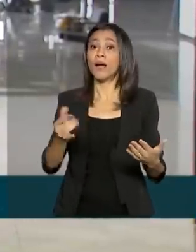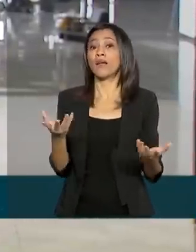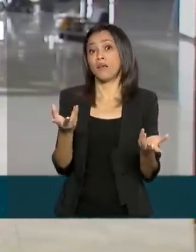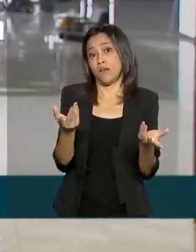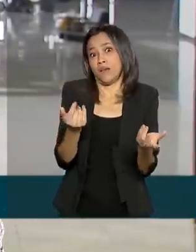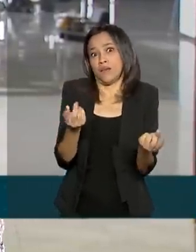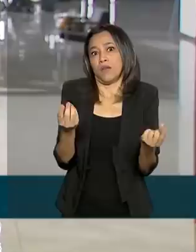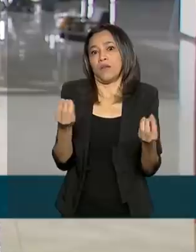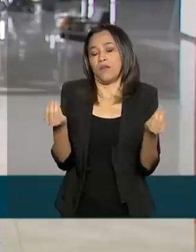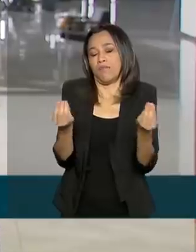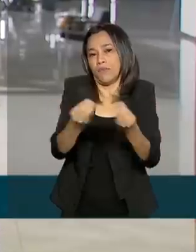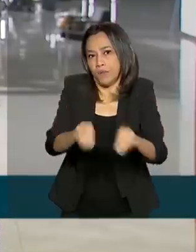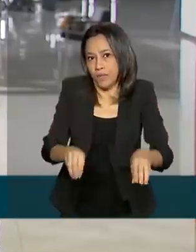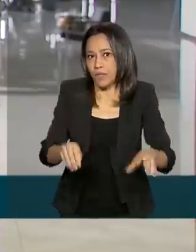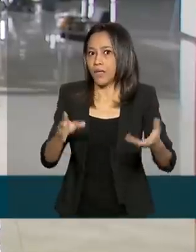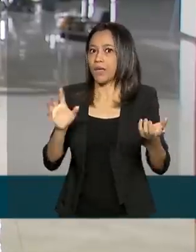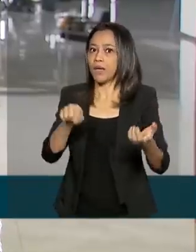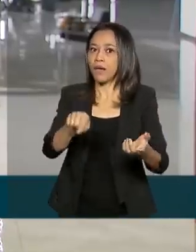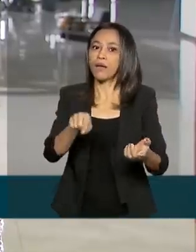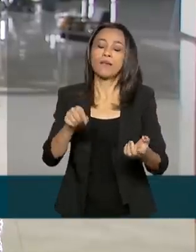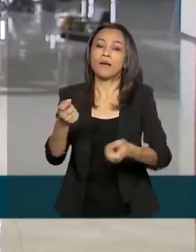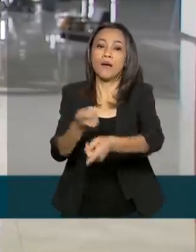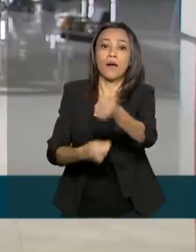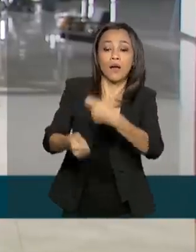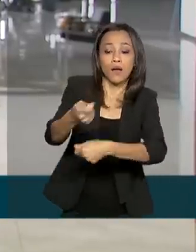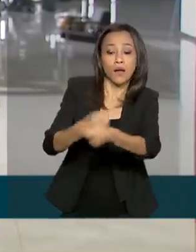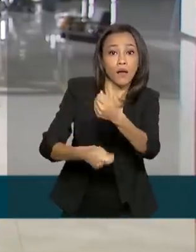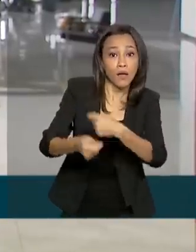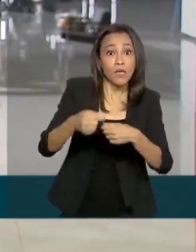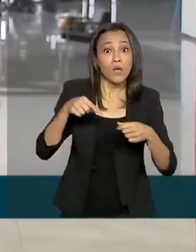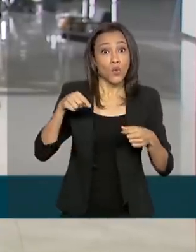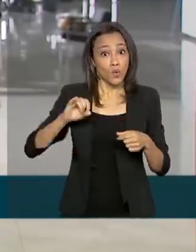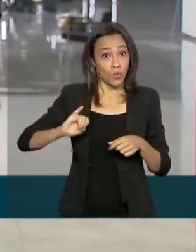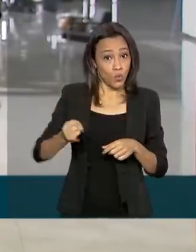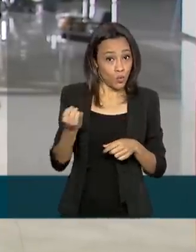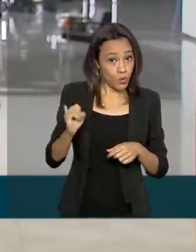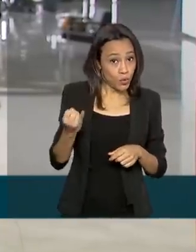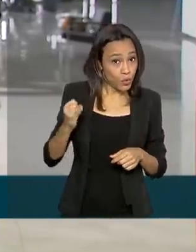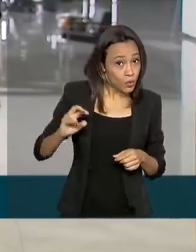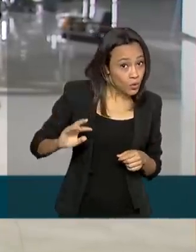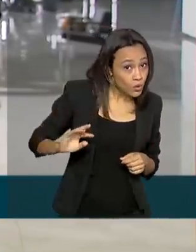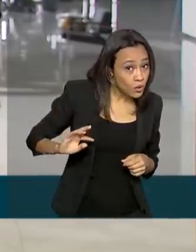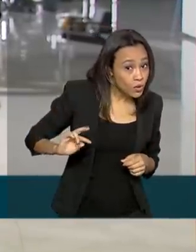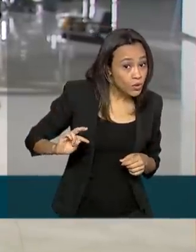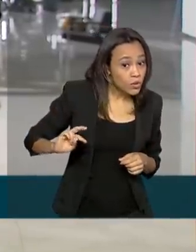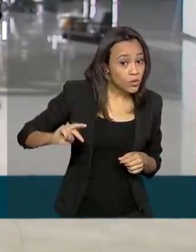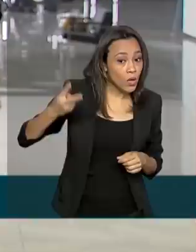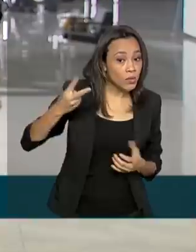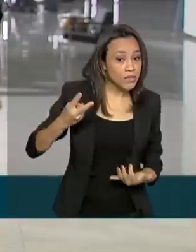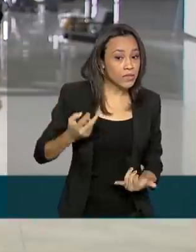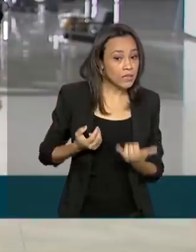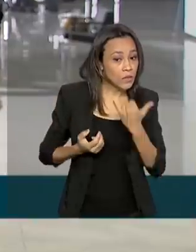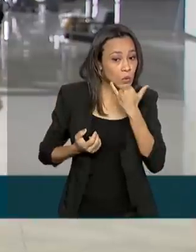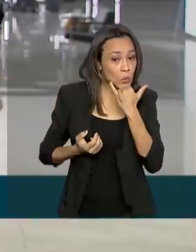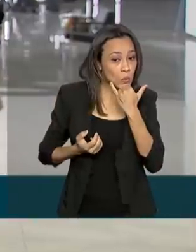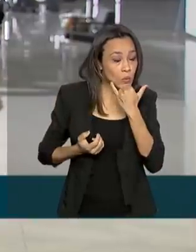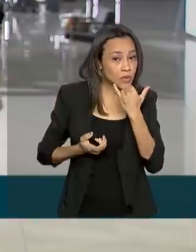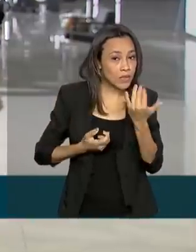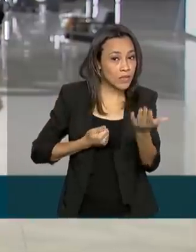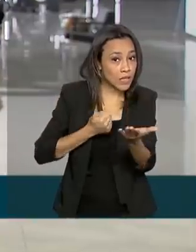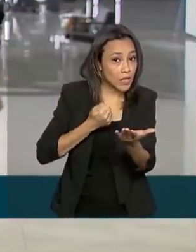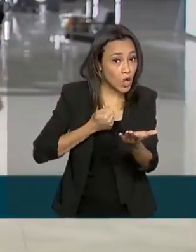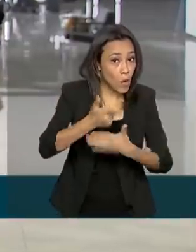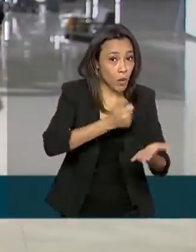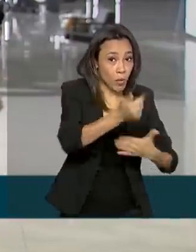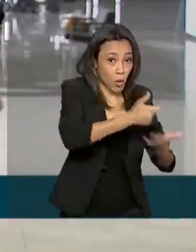do governo, os juros sobem para que, se a taxa, desculpa, se o consumo está alto, os juros